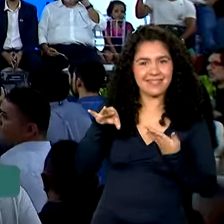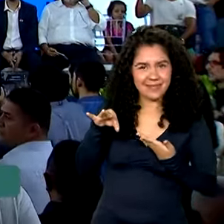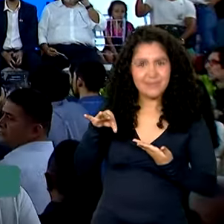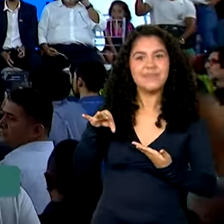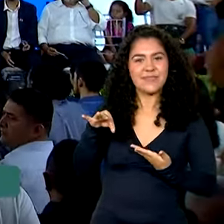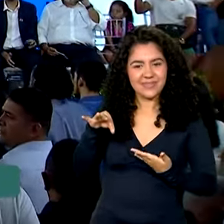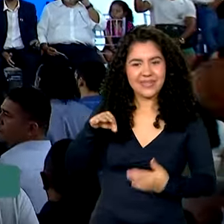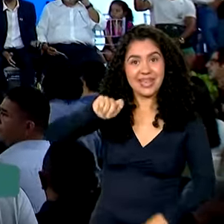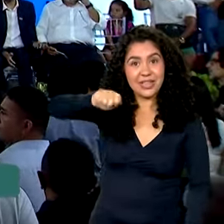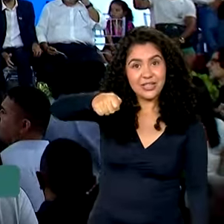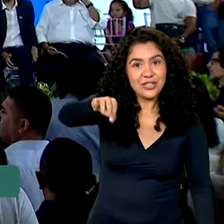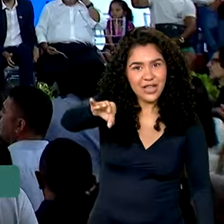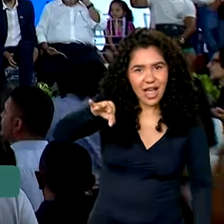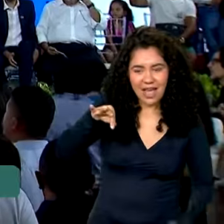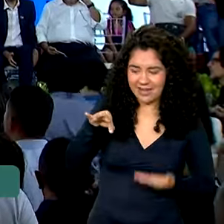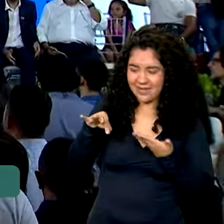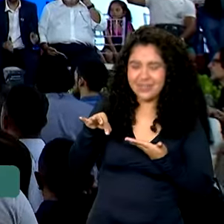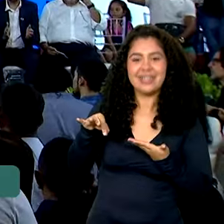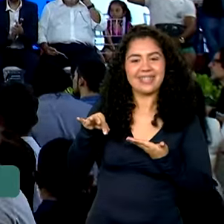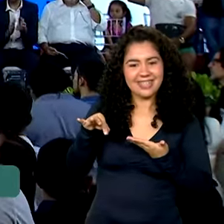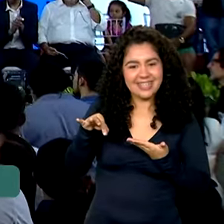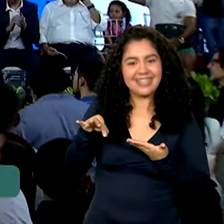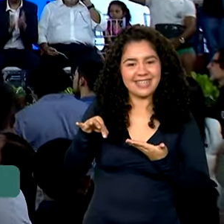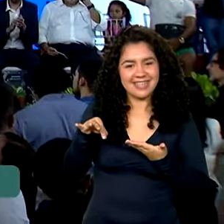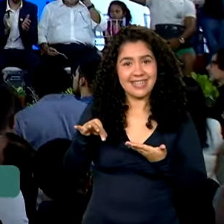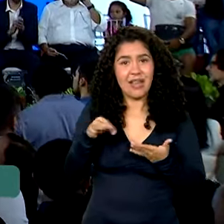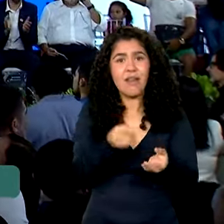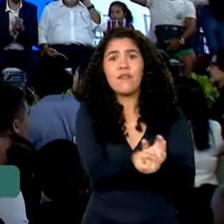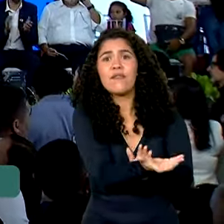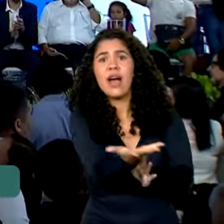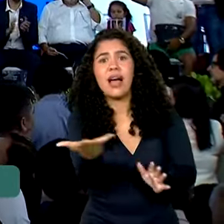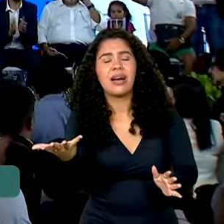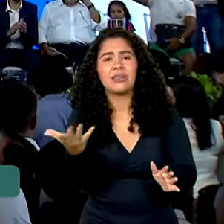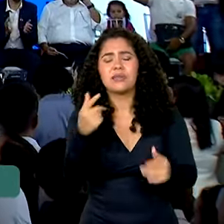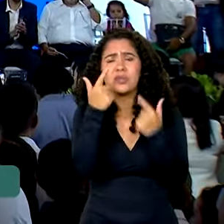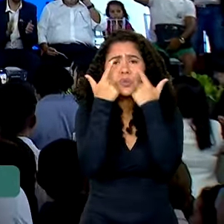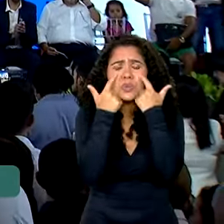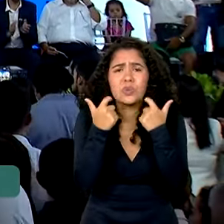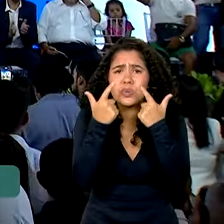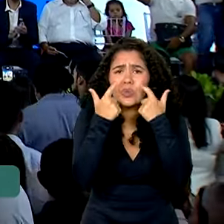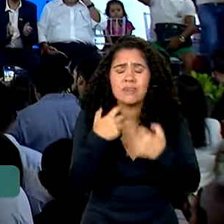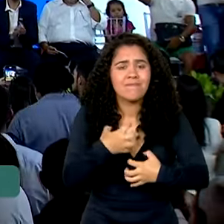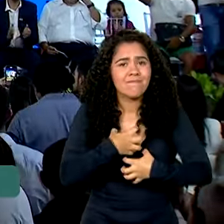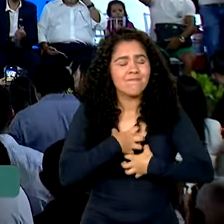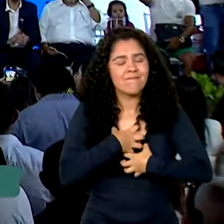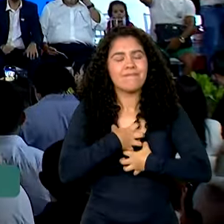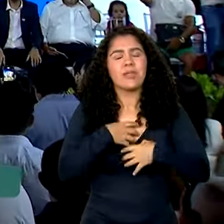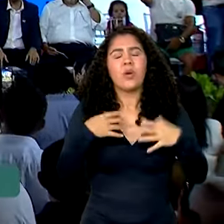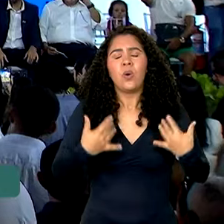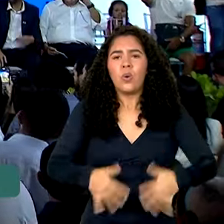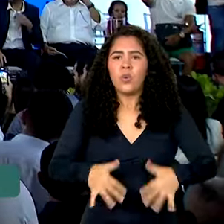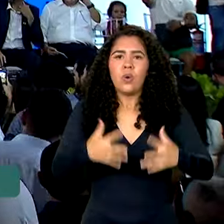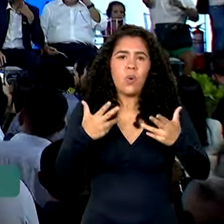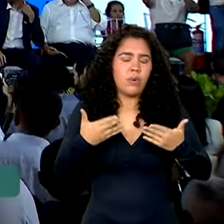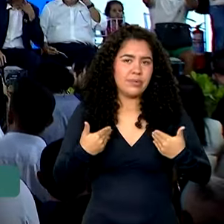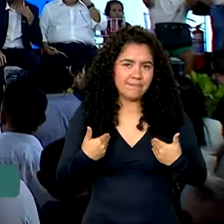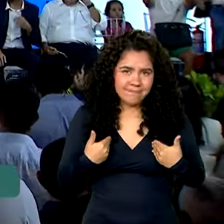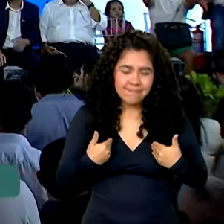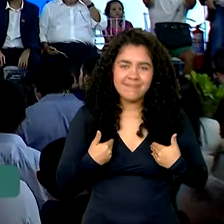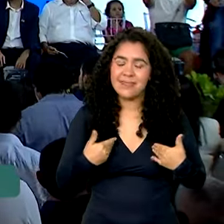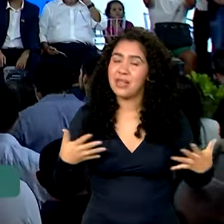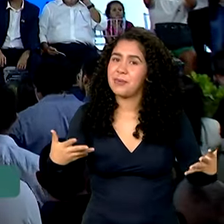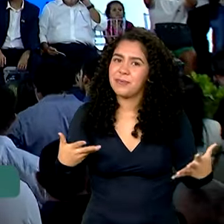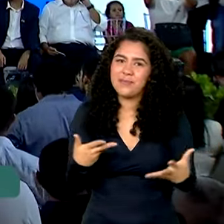Uma chave. Muitos aqui chegam, chorou, tanto quanto eu chorei. Que